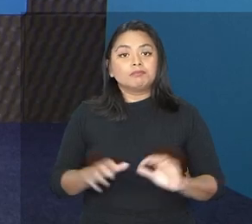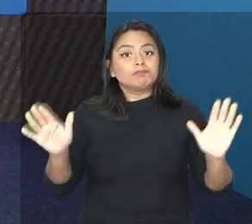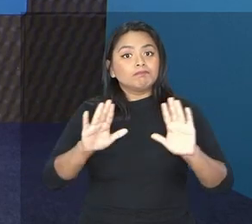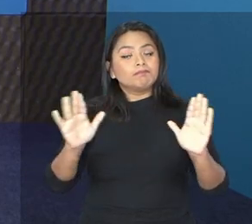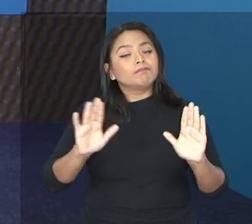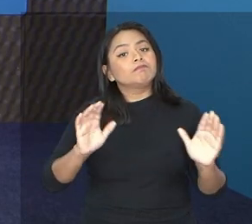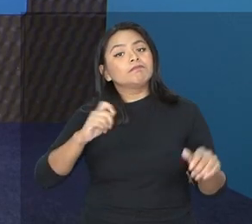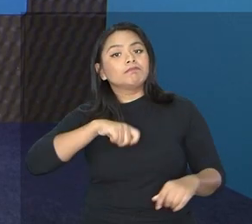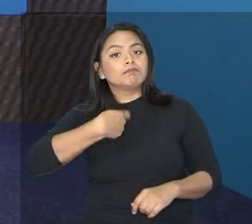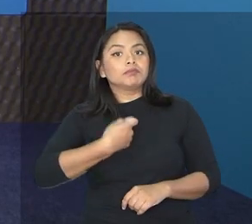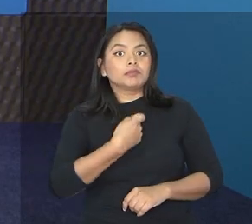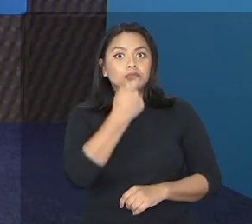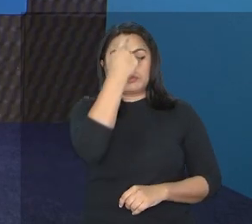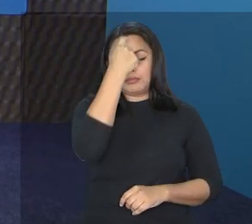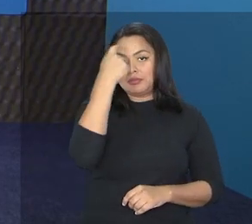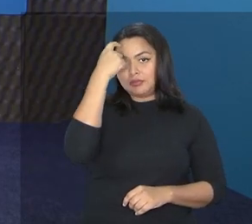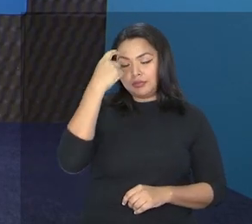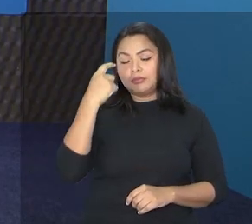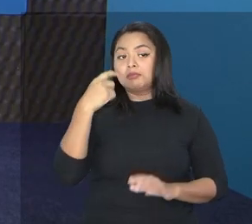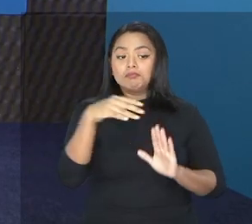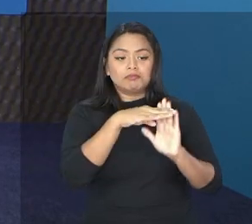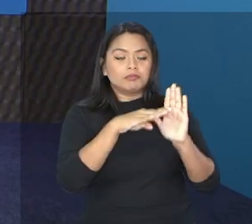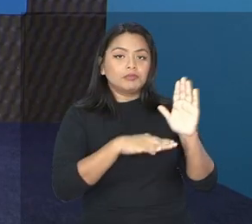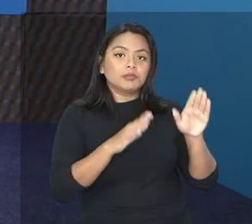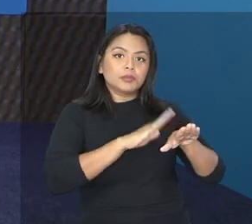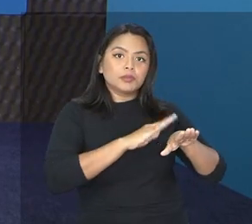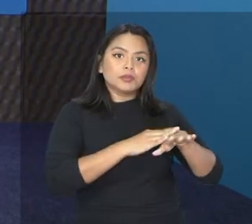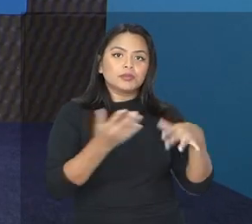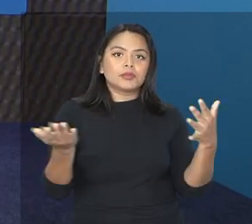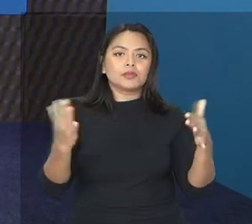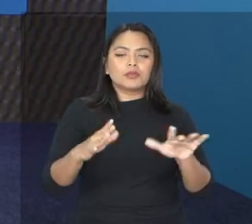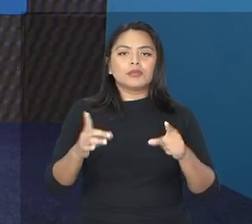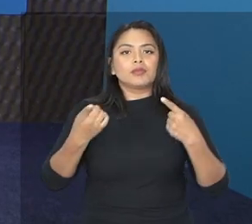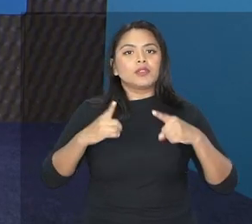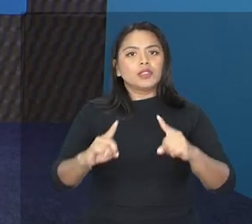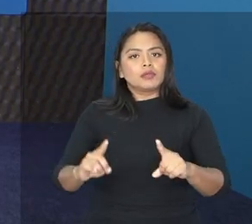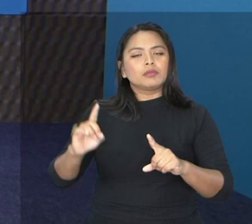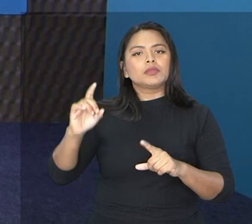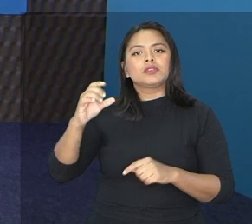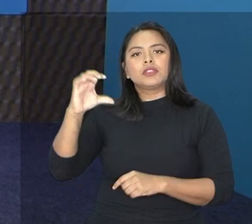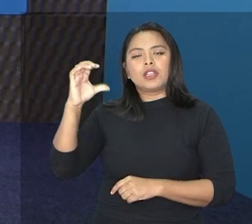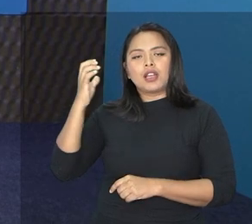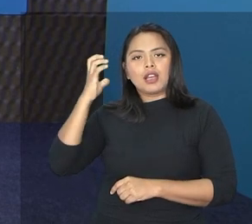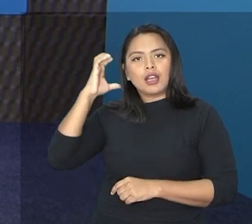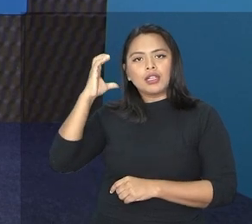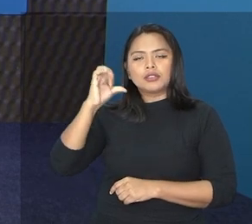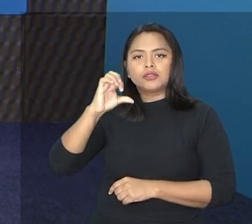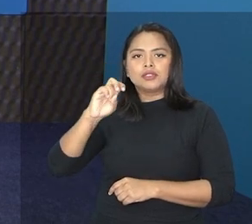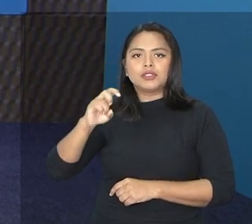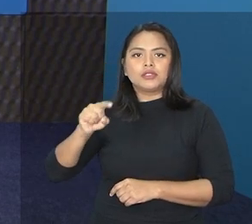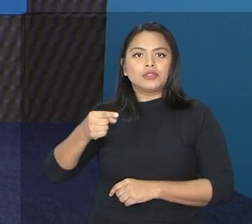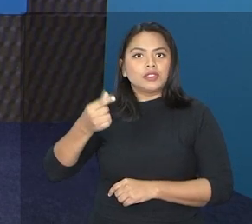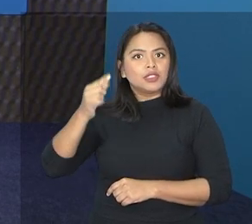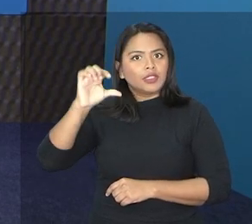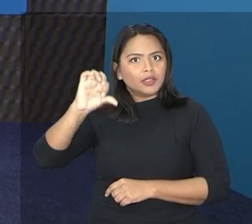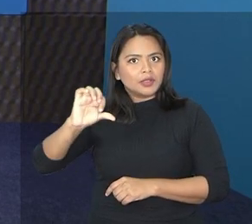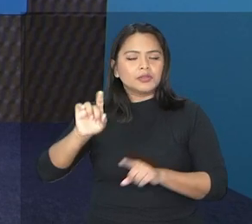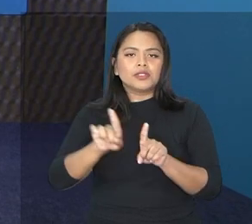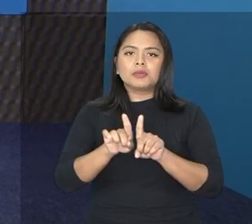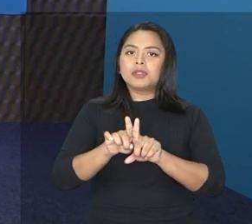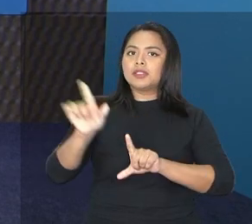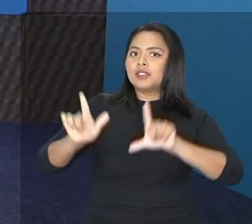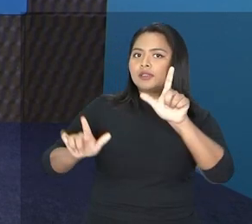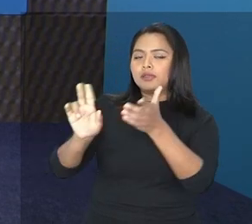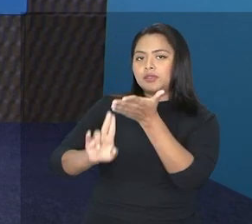Olá, eu me chamo Maria Cantuário e este é o Momento Inclusão, transmitido pela equipe da Rádio Universitária 95,9